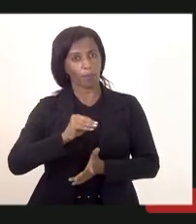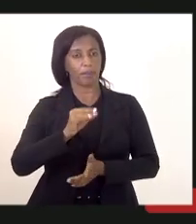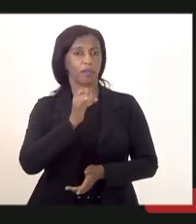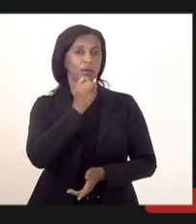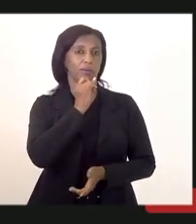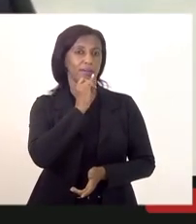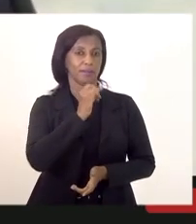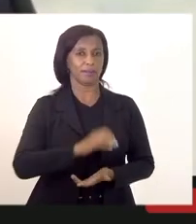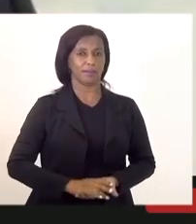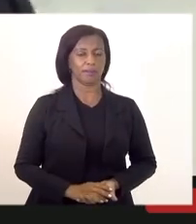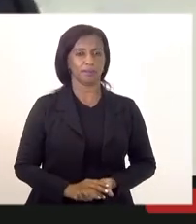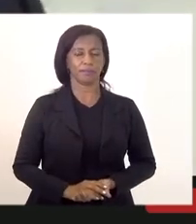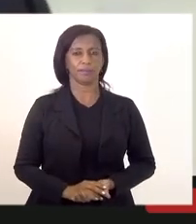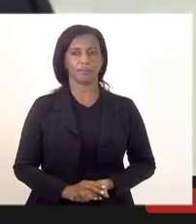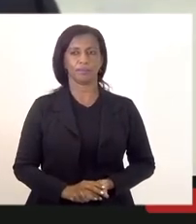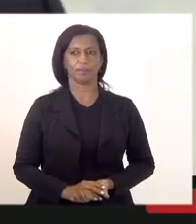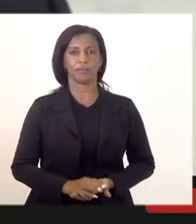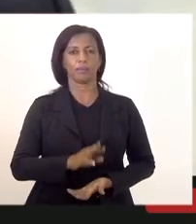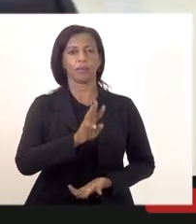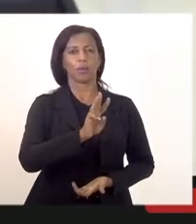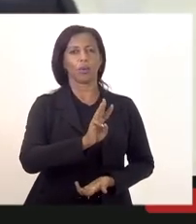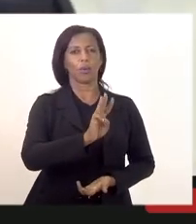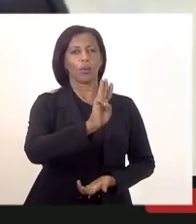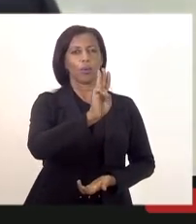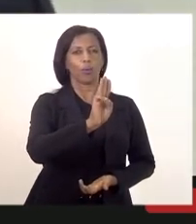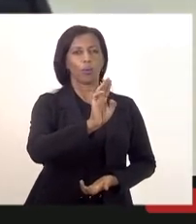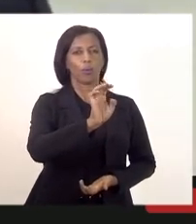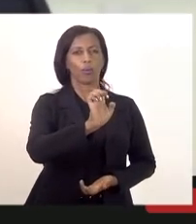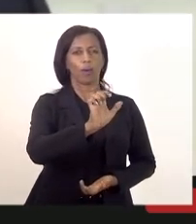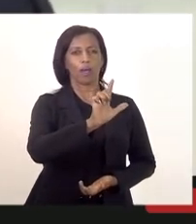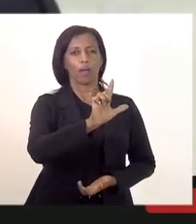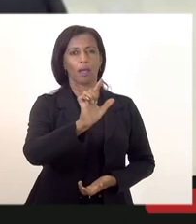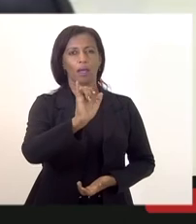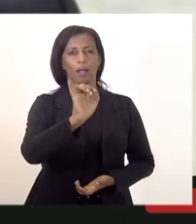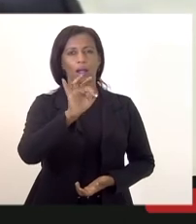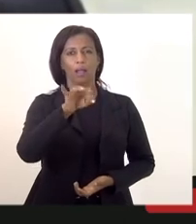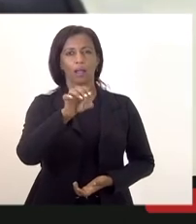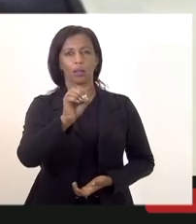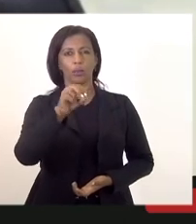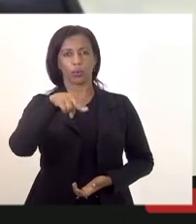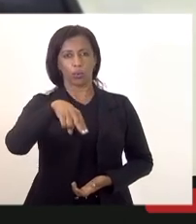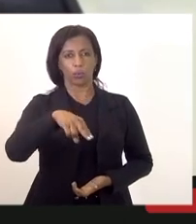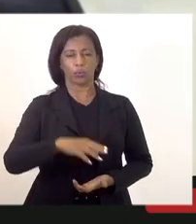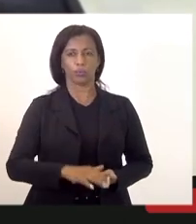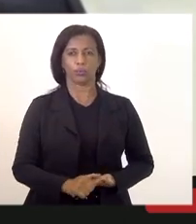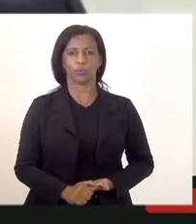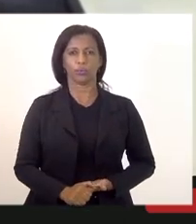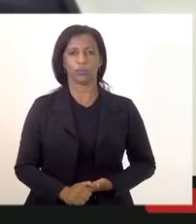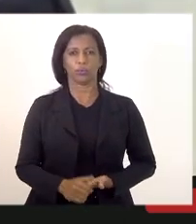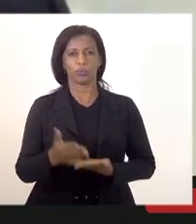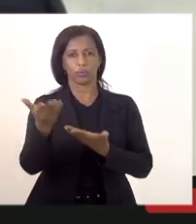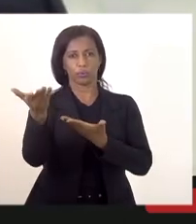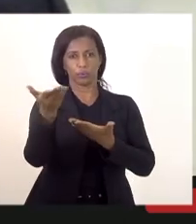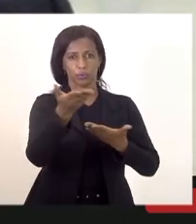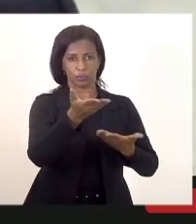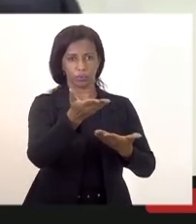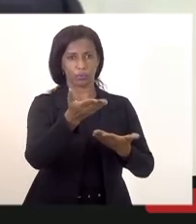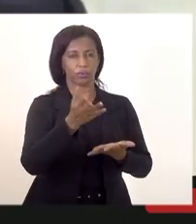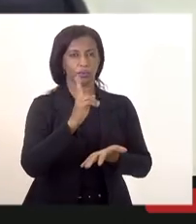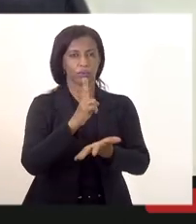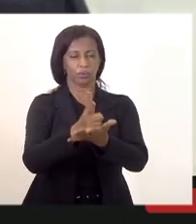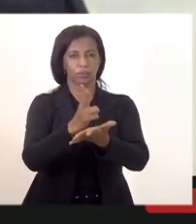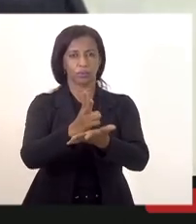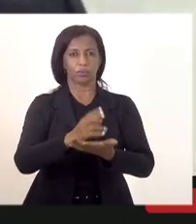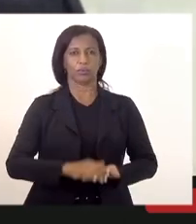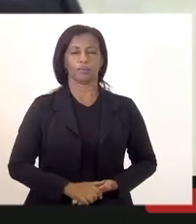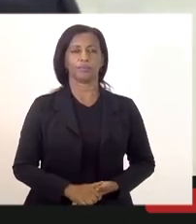para o Wellington que estava pedindo a palavra e na sequência para os demais representantes para a gente poder dar andamento aqui